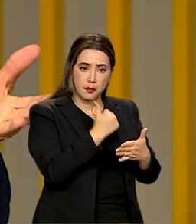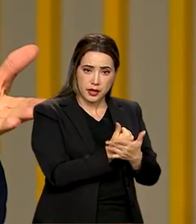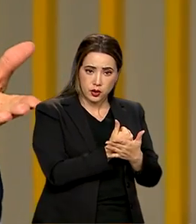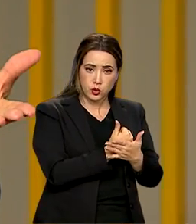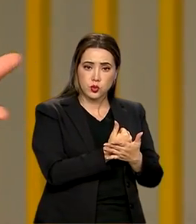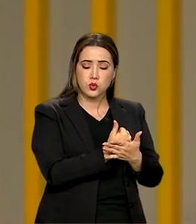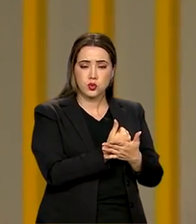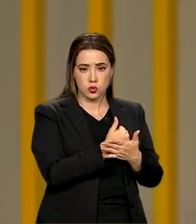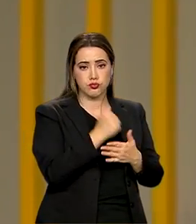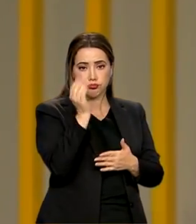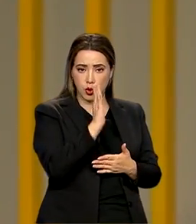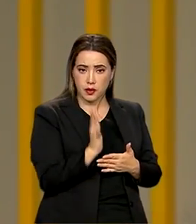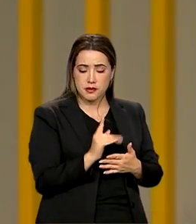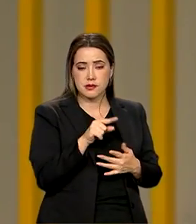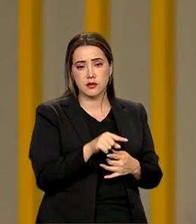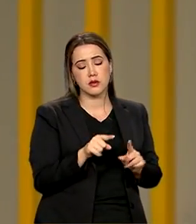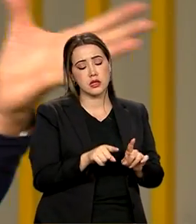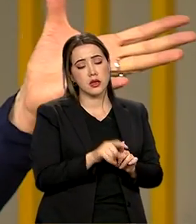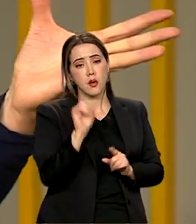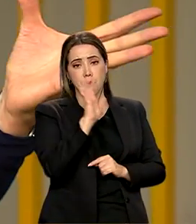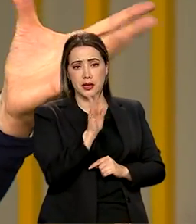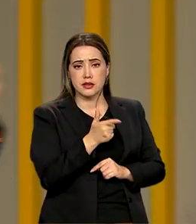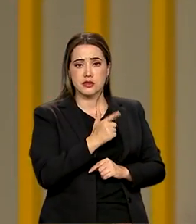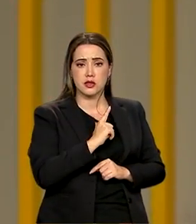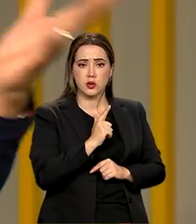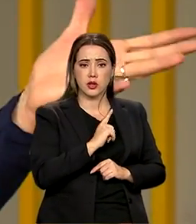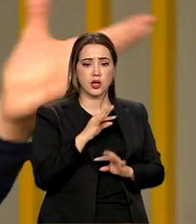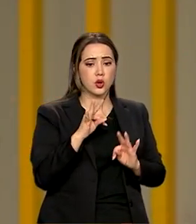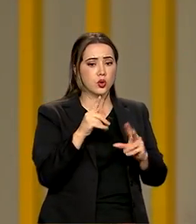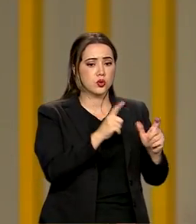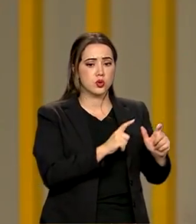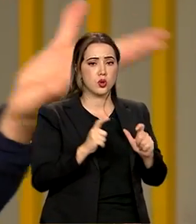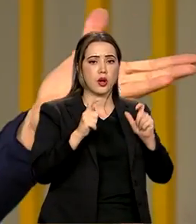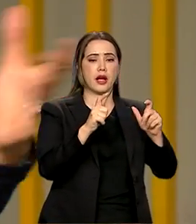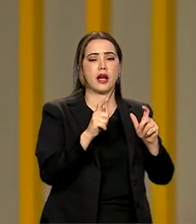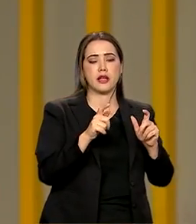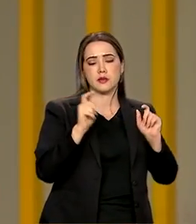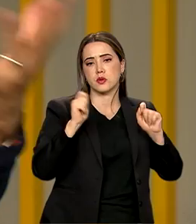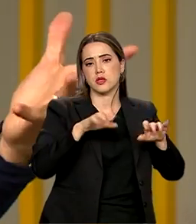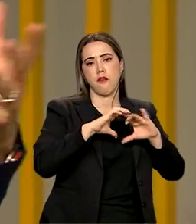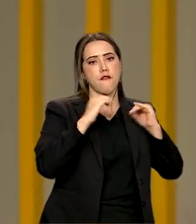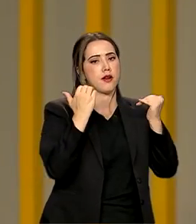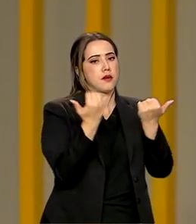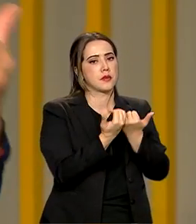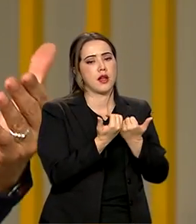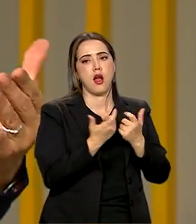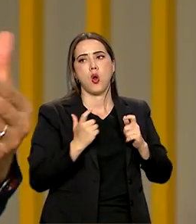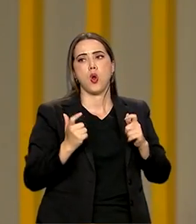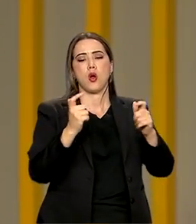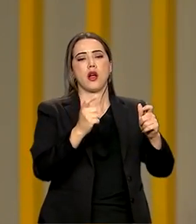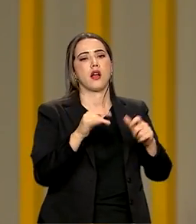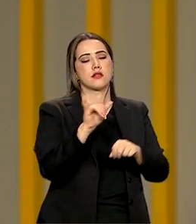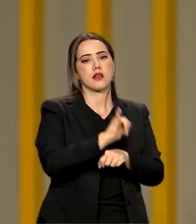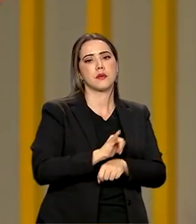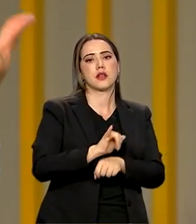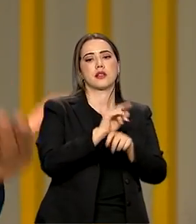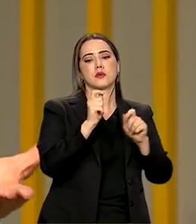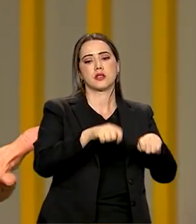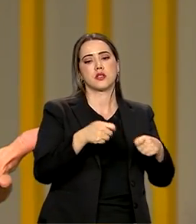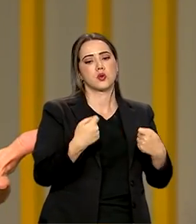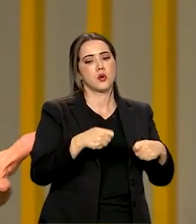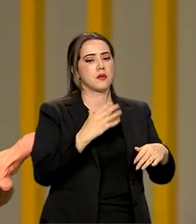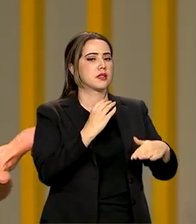E o Brasil tem todas as sedes possíveis, estádios em todas as capitais para receber. Então não é preciso de